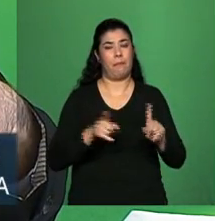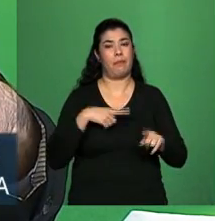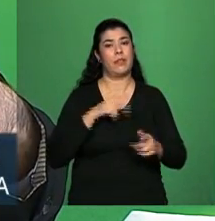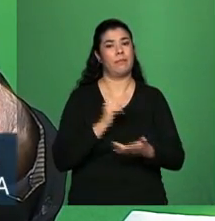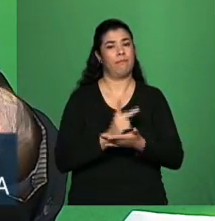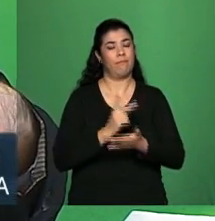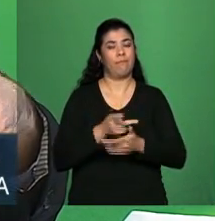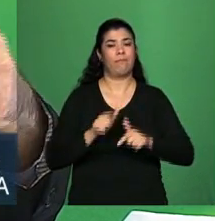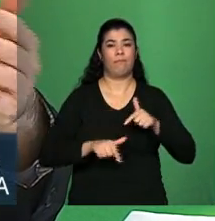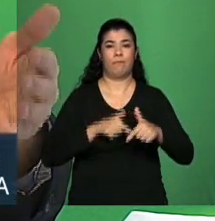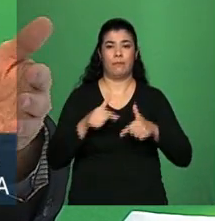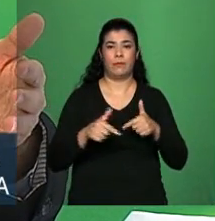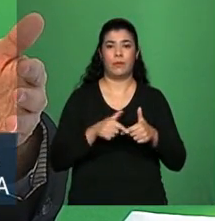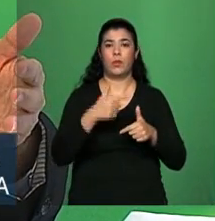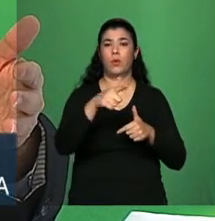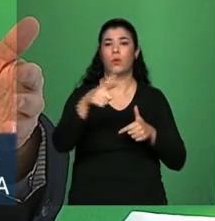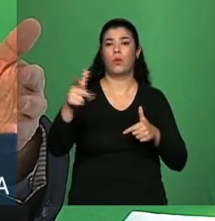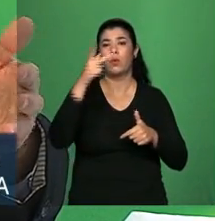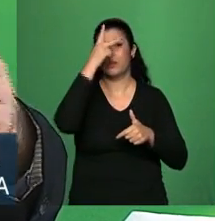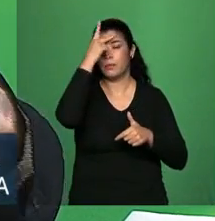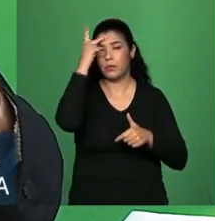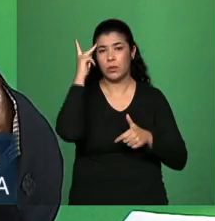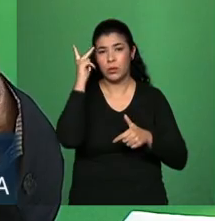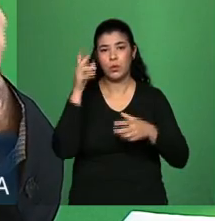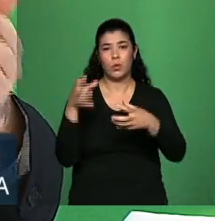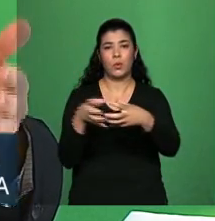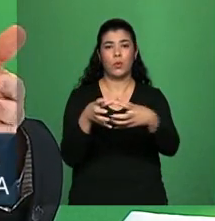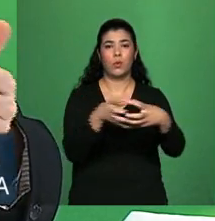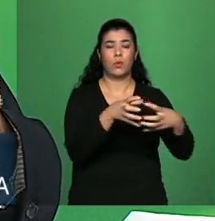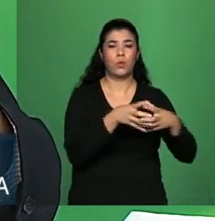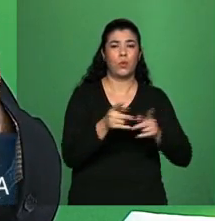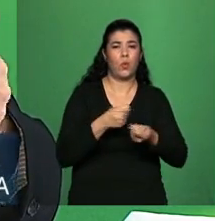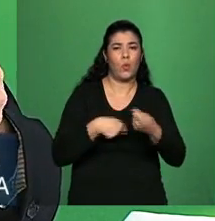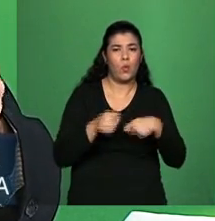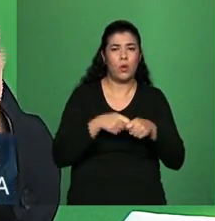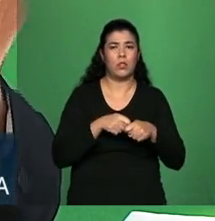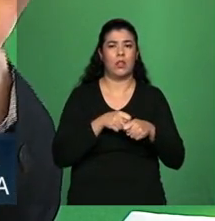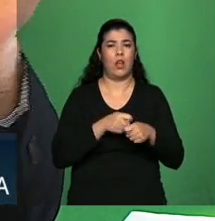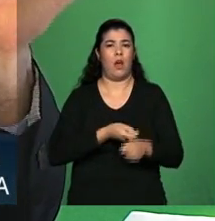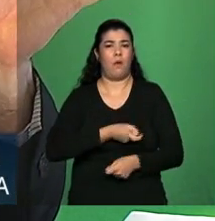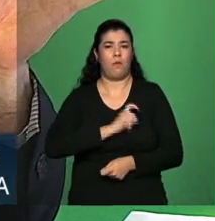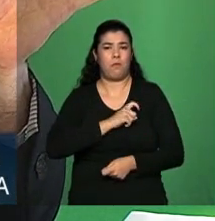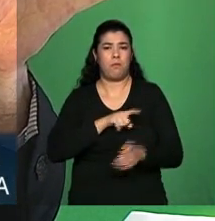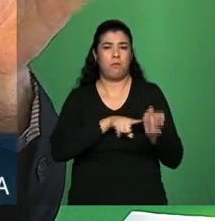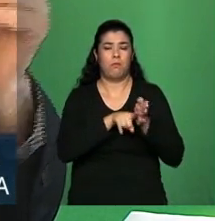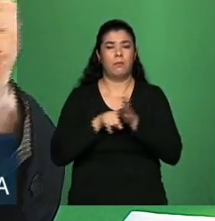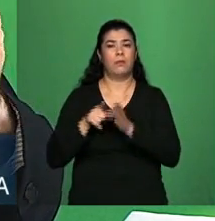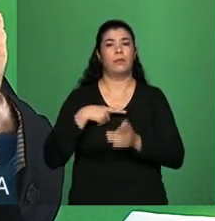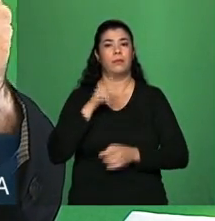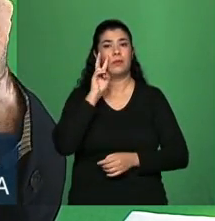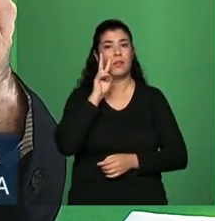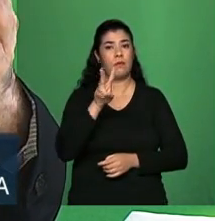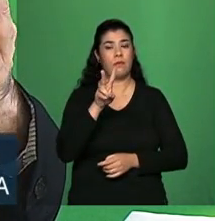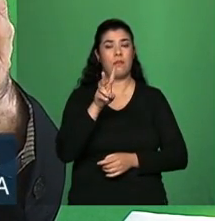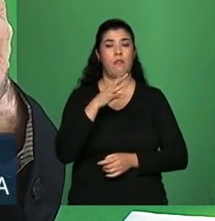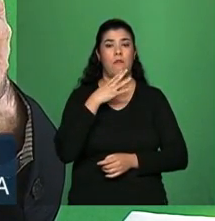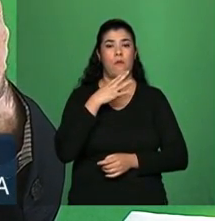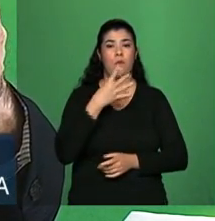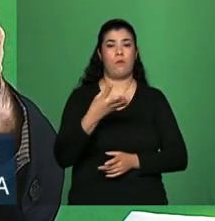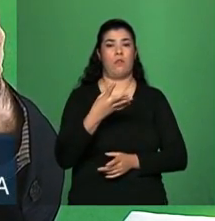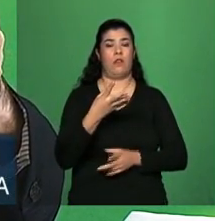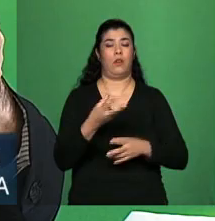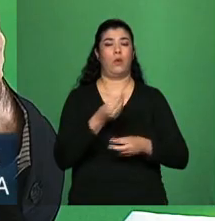ao mesmo tempo, também para os outros agentes econômicos, quem vai olhar o lado fiscal, etc., ter uma ideia do que a gente